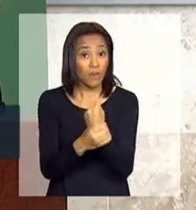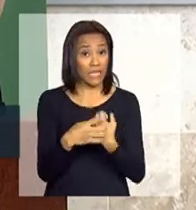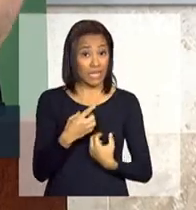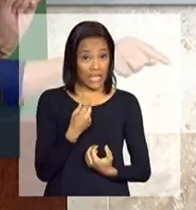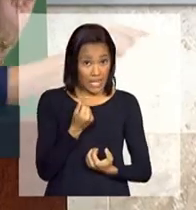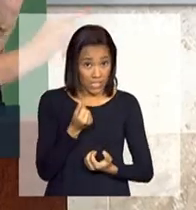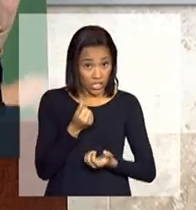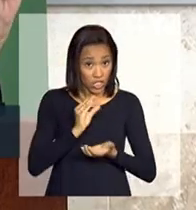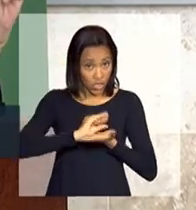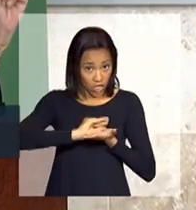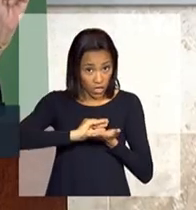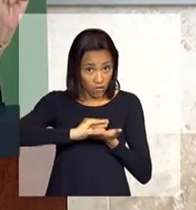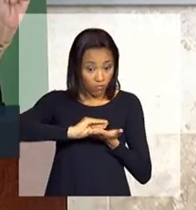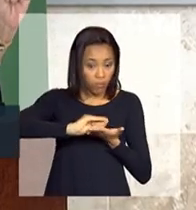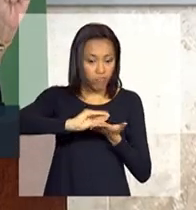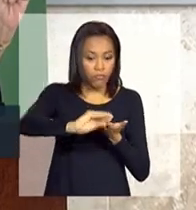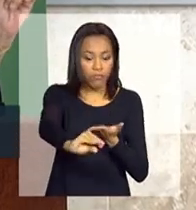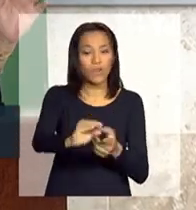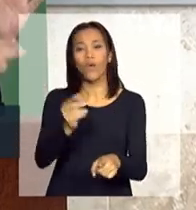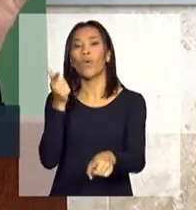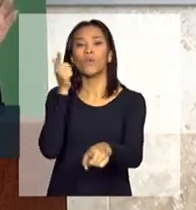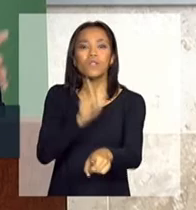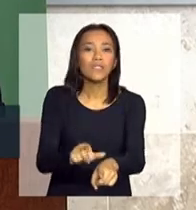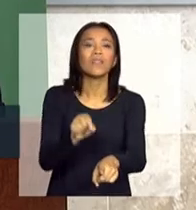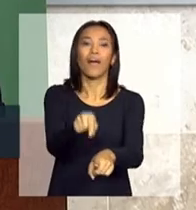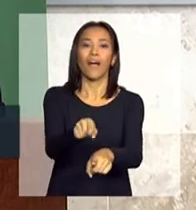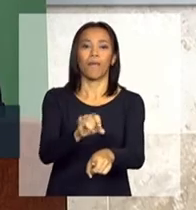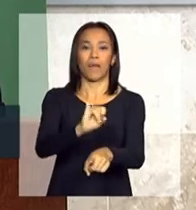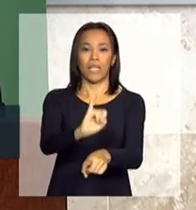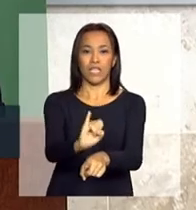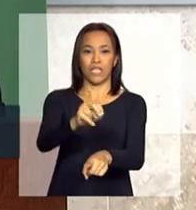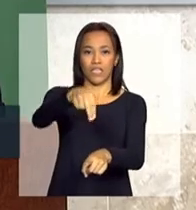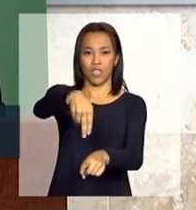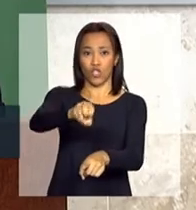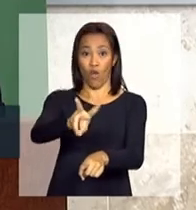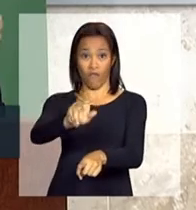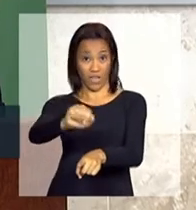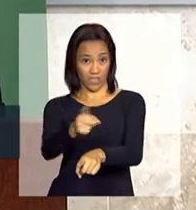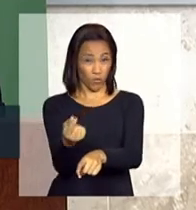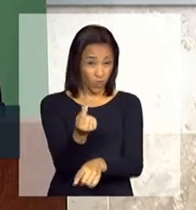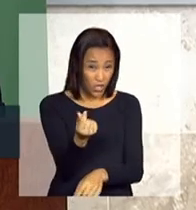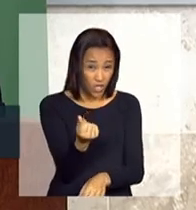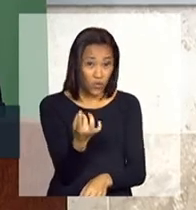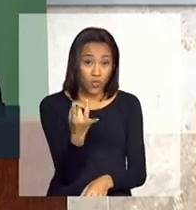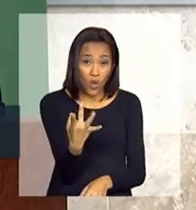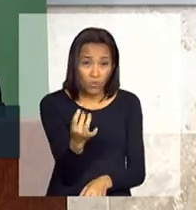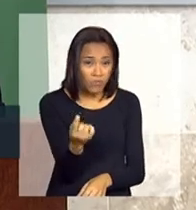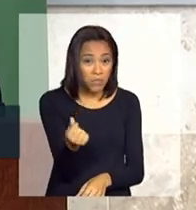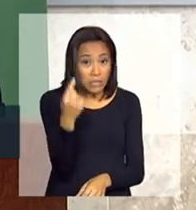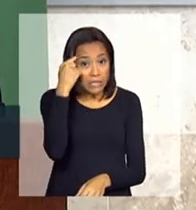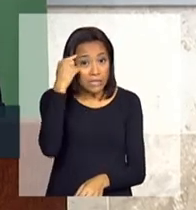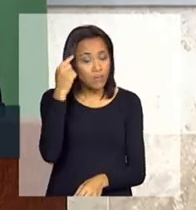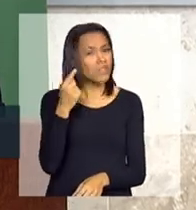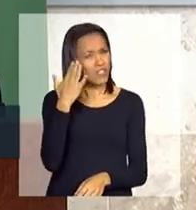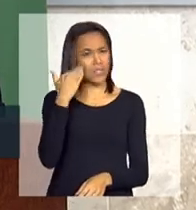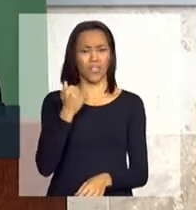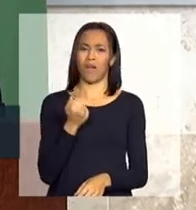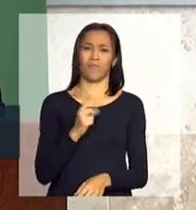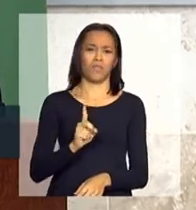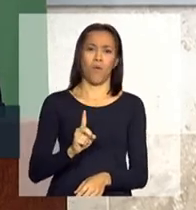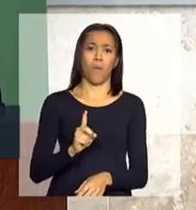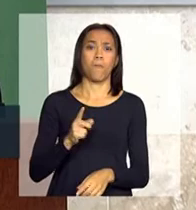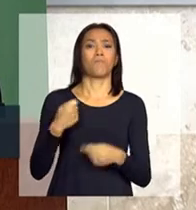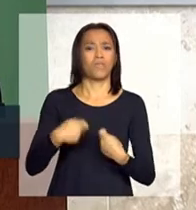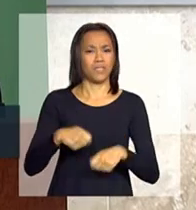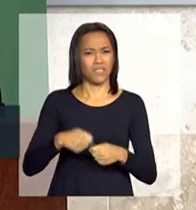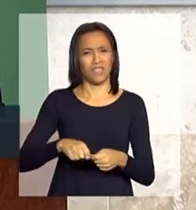daqui e vá para a inovação. É óbvio que o dinheiro sozinho não vai. A gente sabe disso. Ele